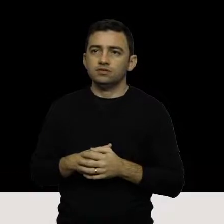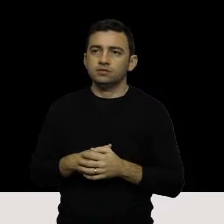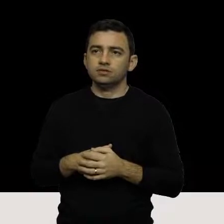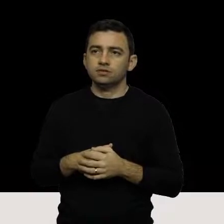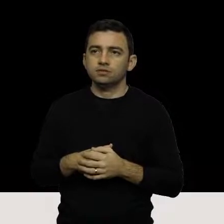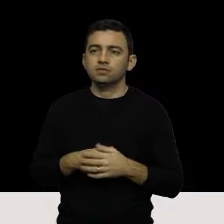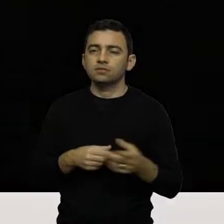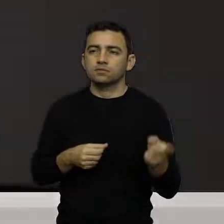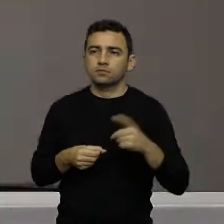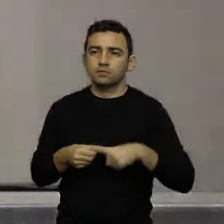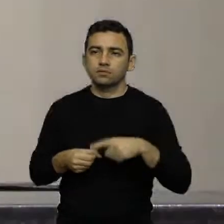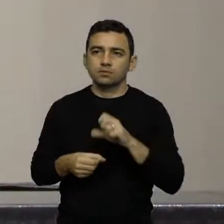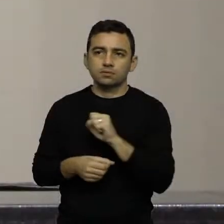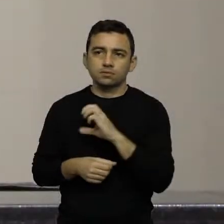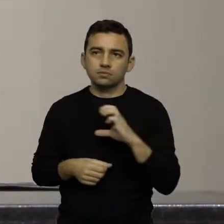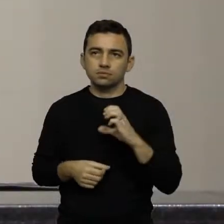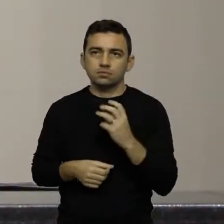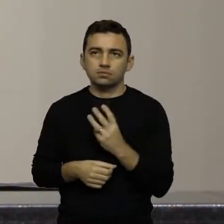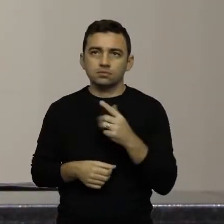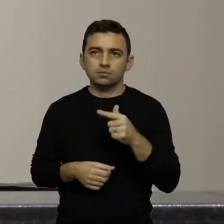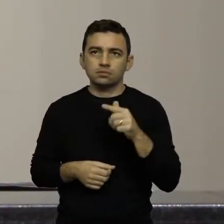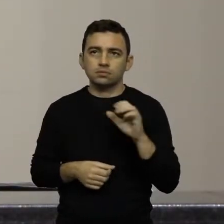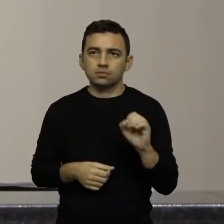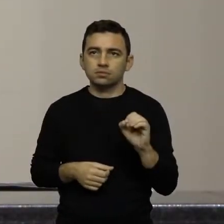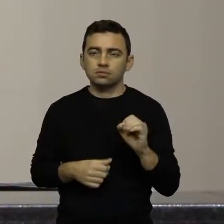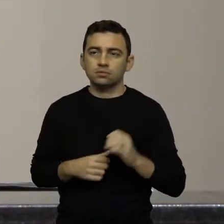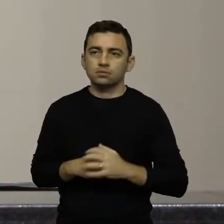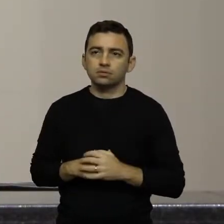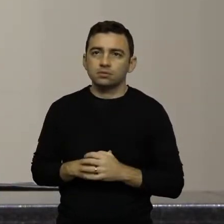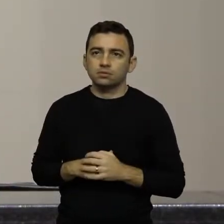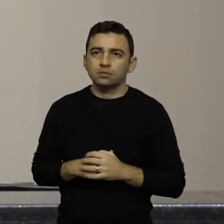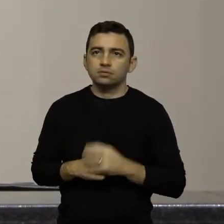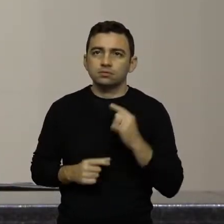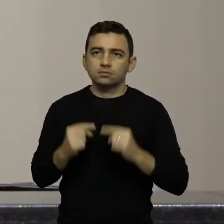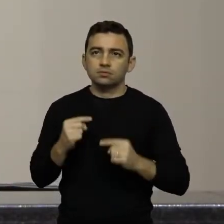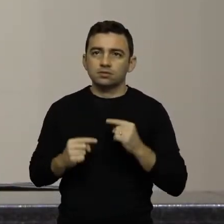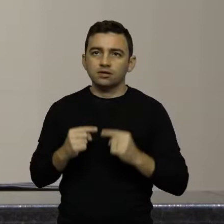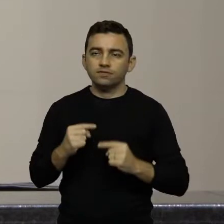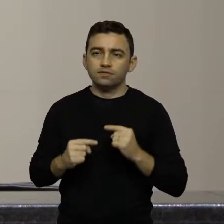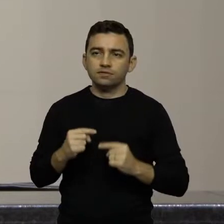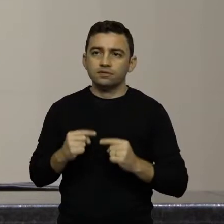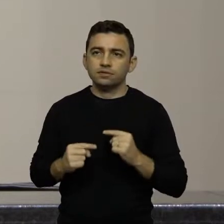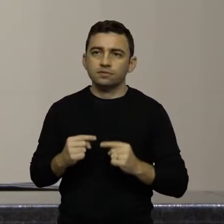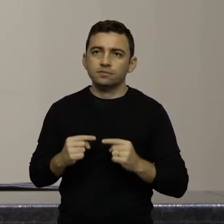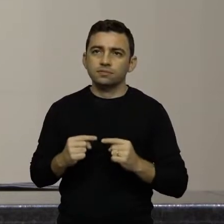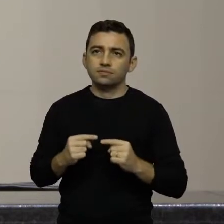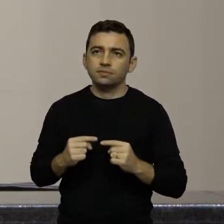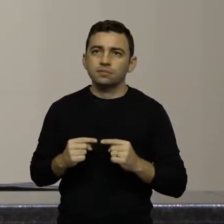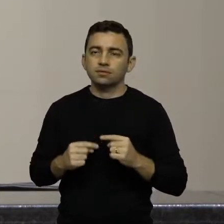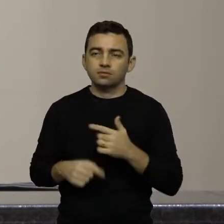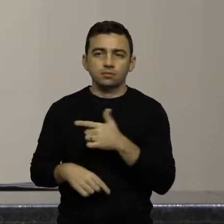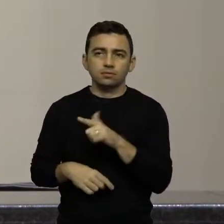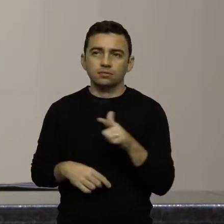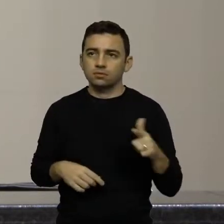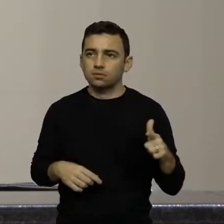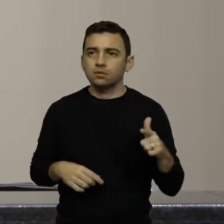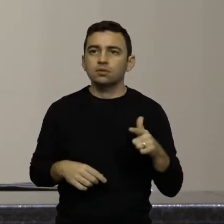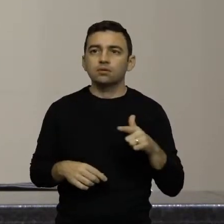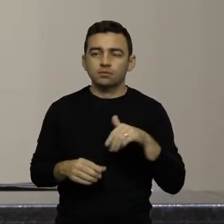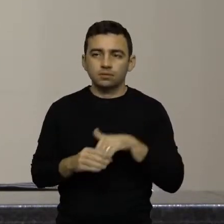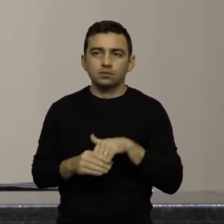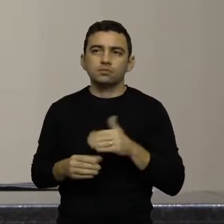rodovia do PSC 370. Em discussão. Não havendo quem queira discutir em votação,